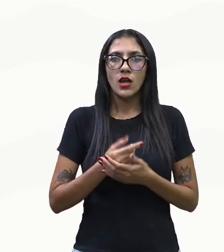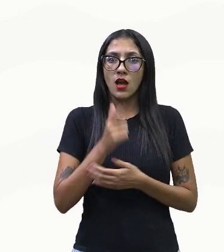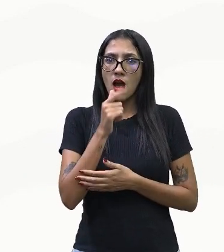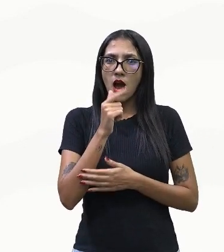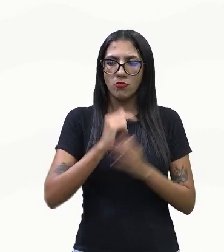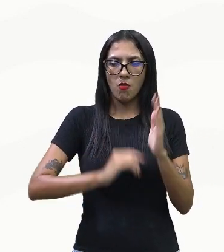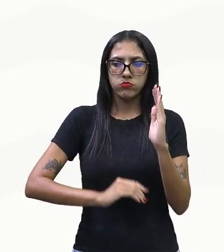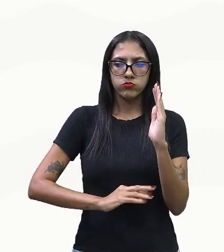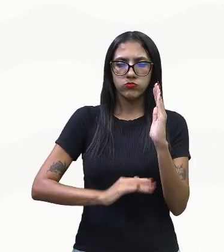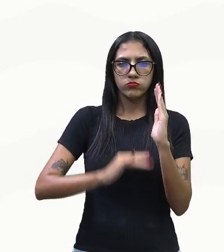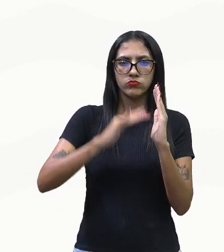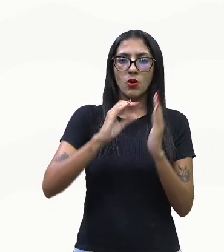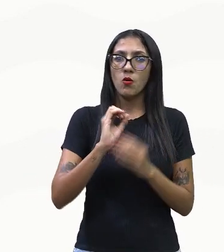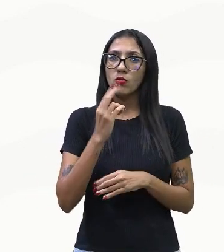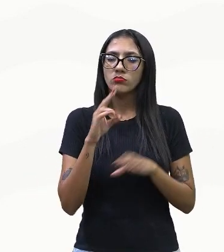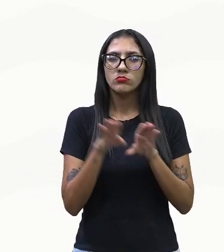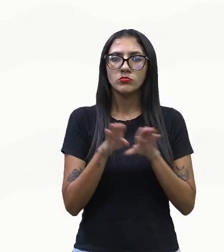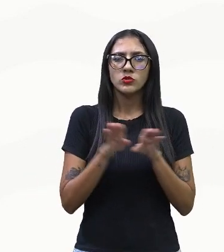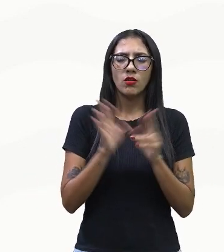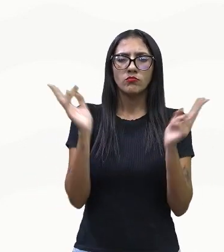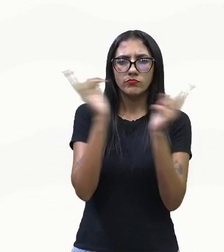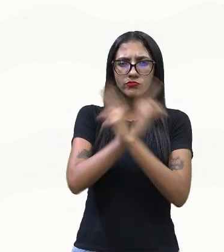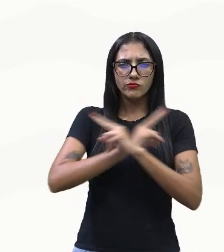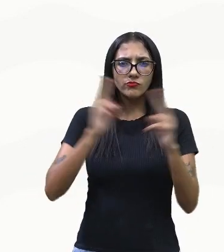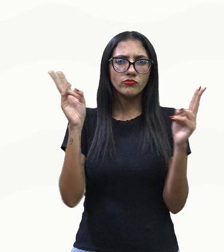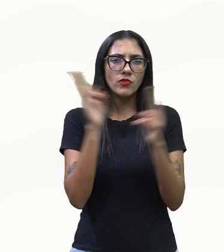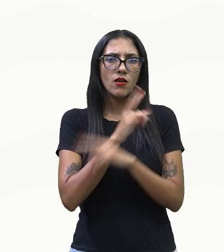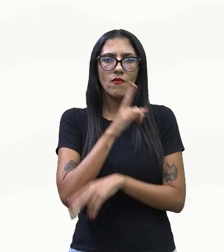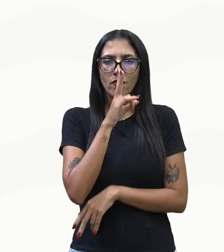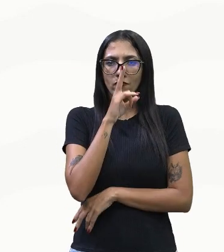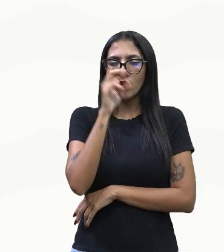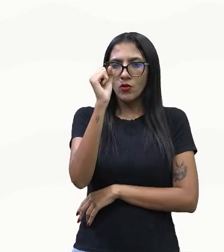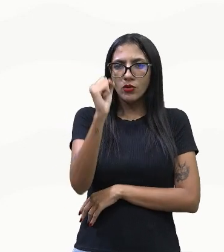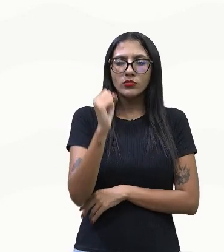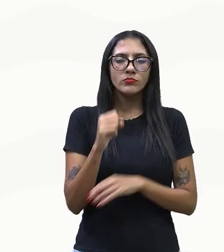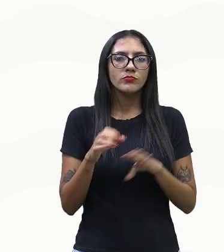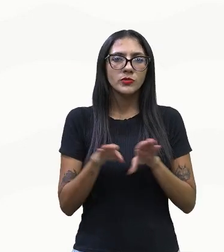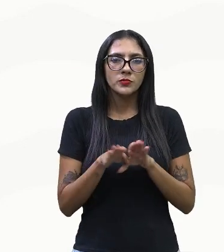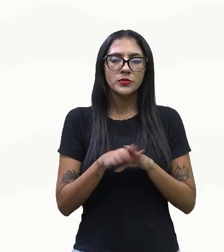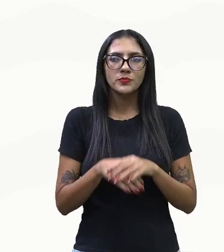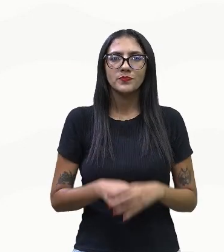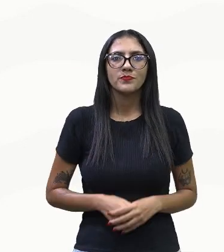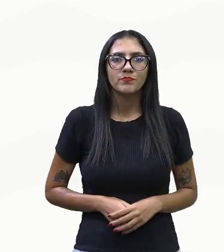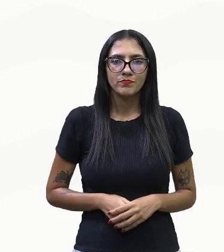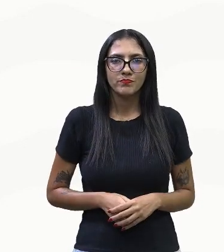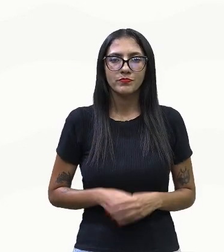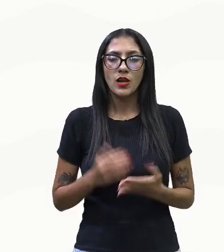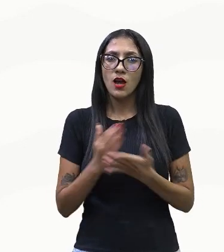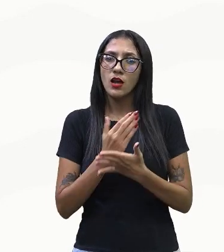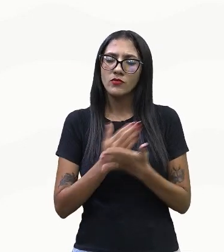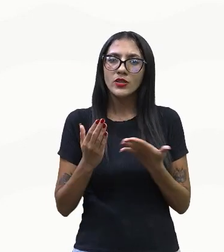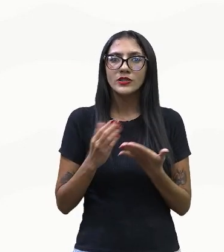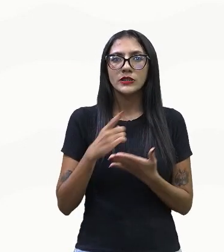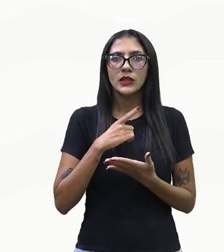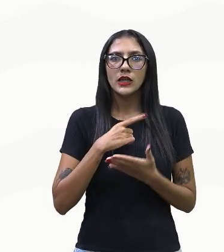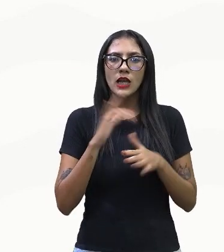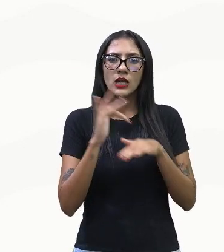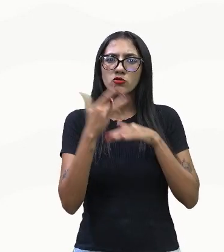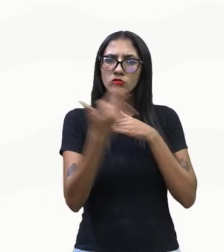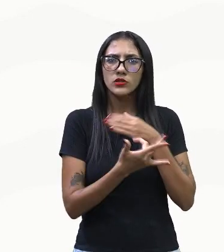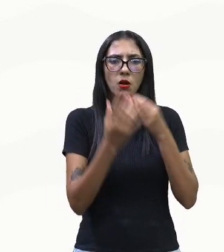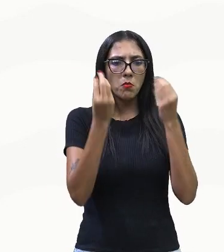ventos cada vez mais fortes. É cada vez mais comum a gente acompanhar vídeos surgindo em redes sociais, mostrando